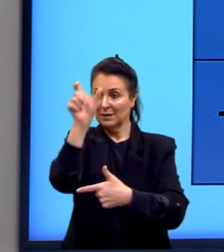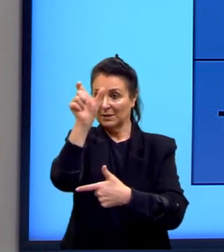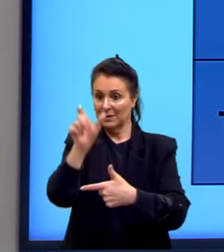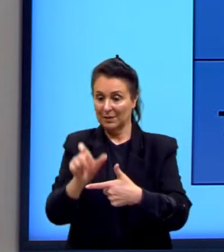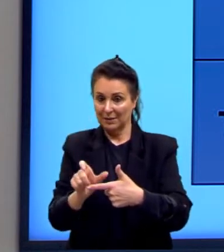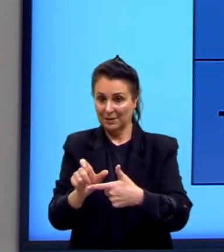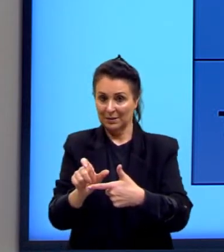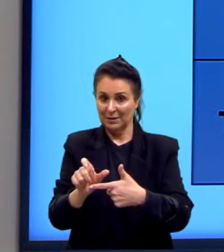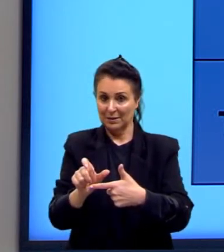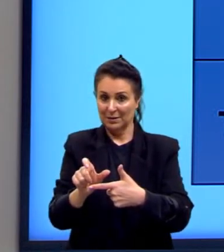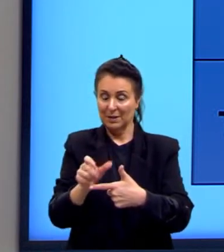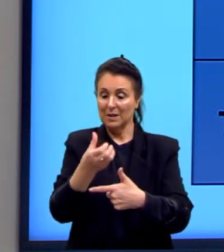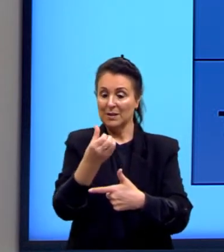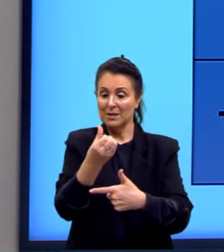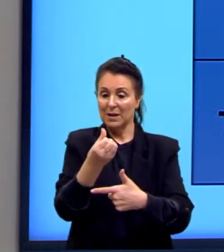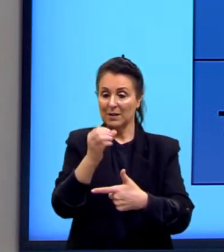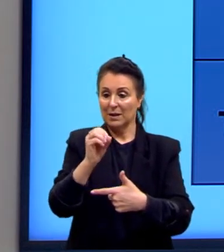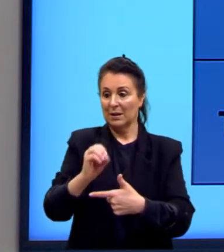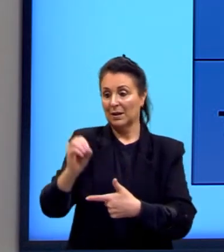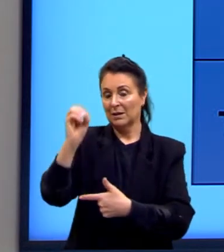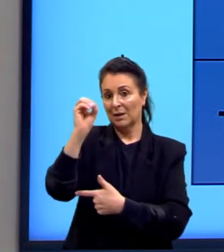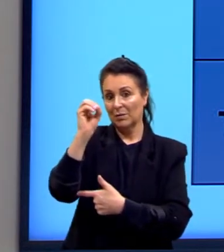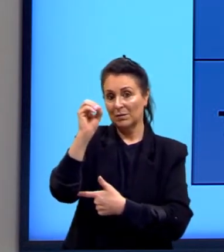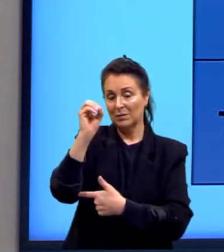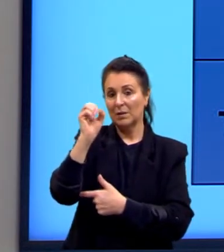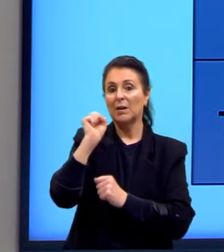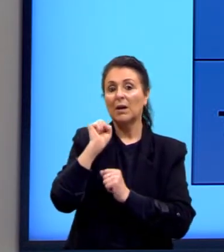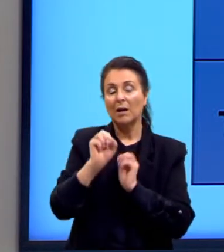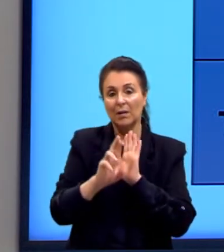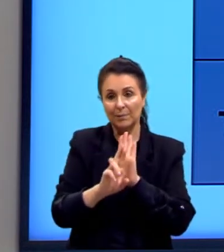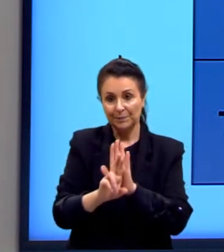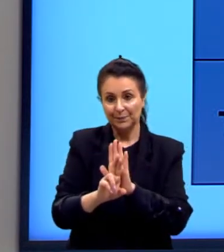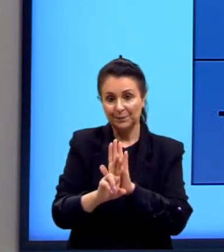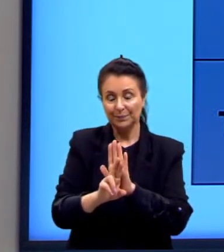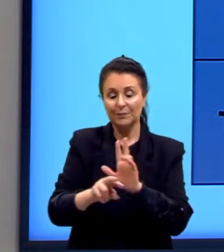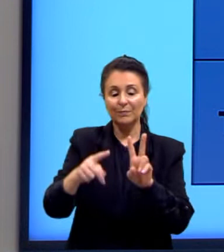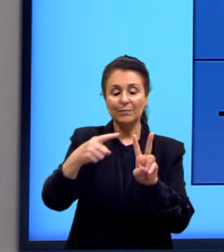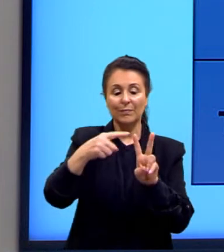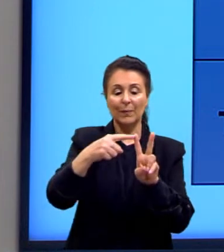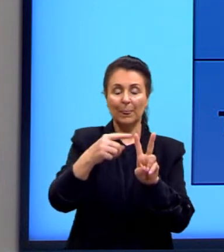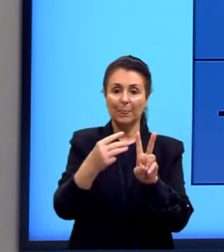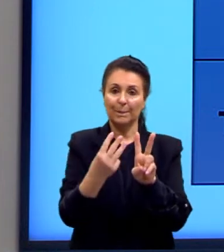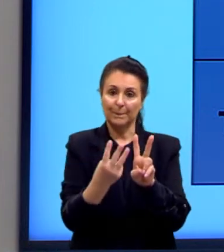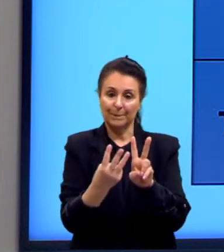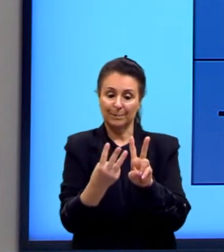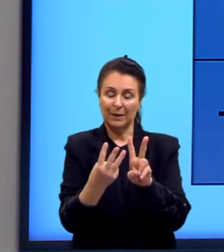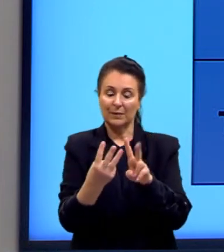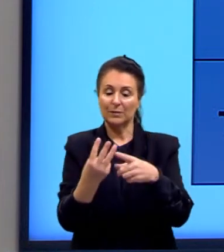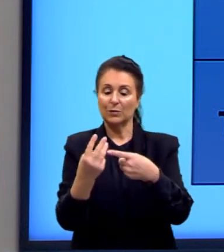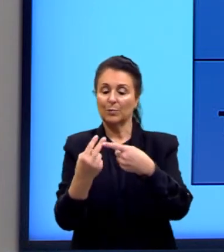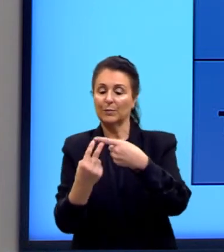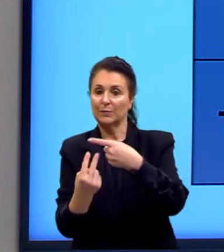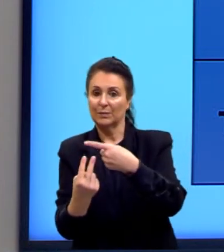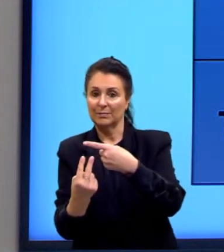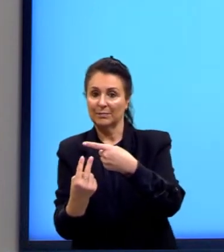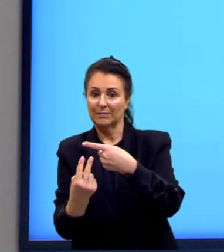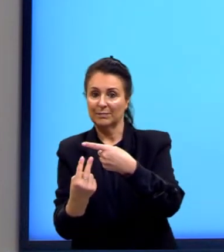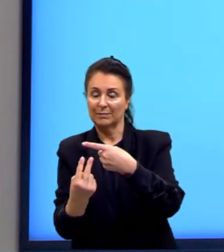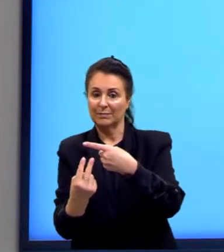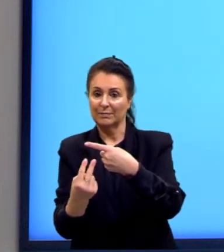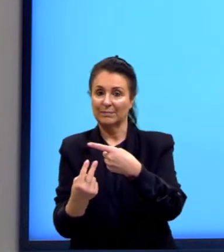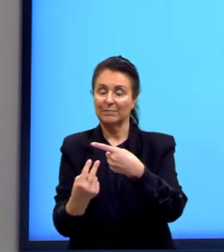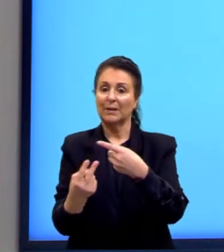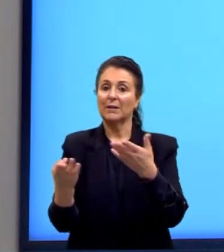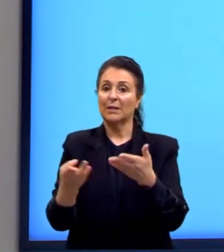Então, o seno de 60 graus pode ser representado como raiz de 3 sobre 2. Lá na nossa